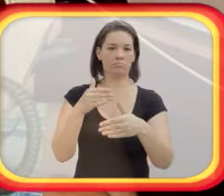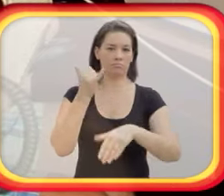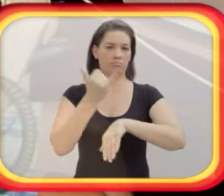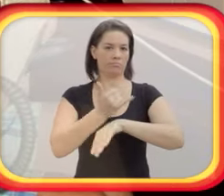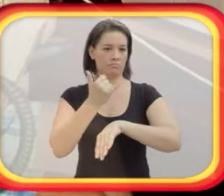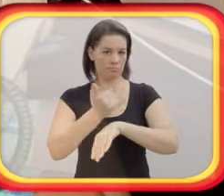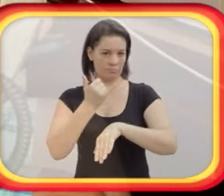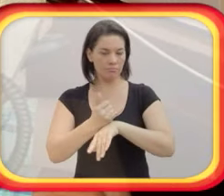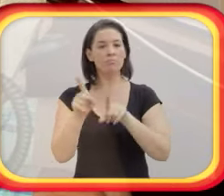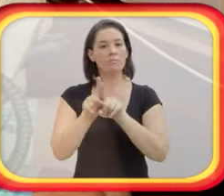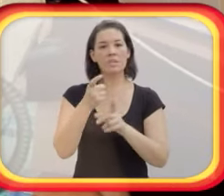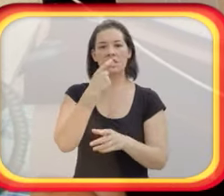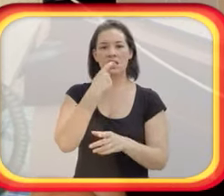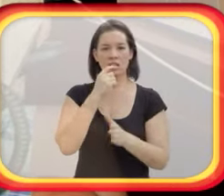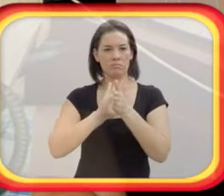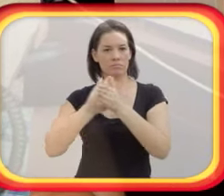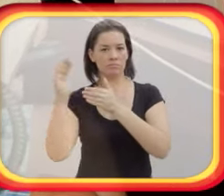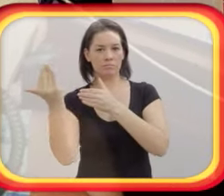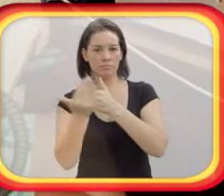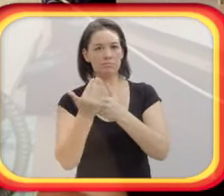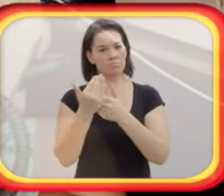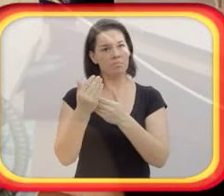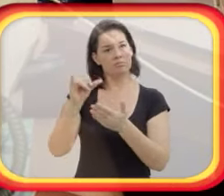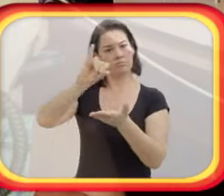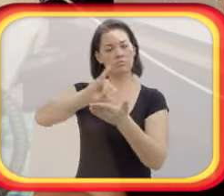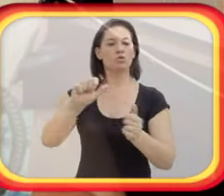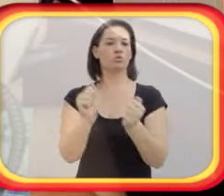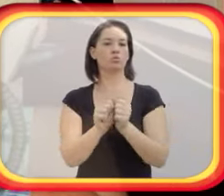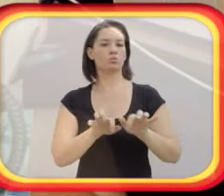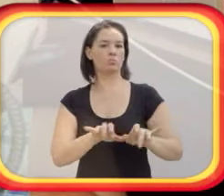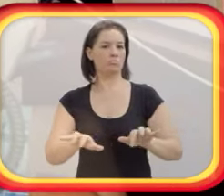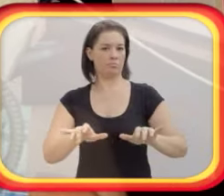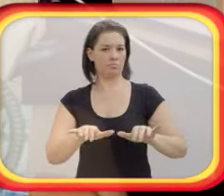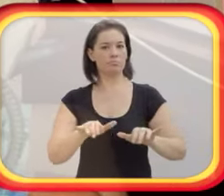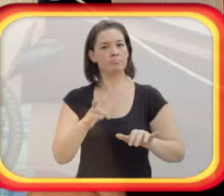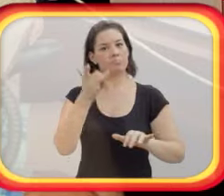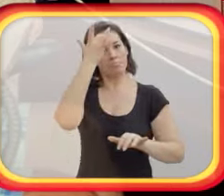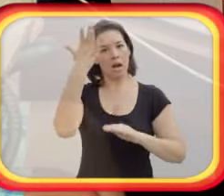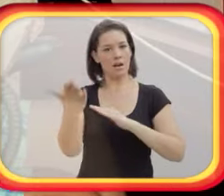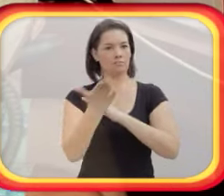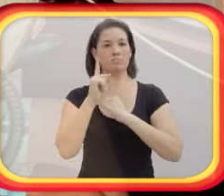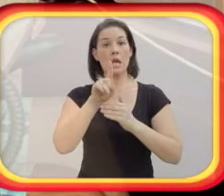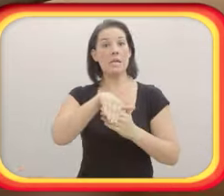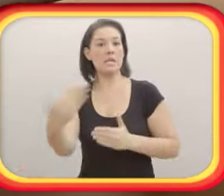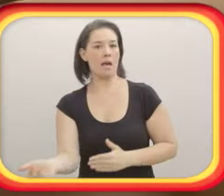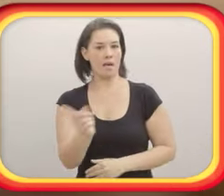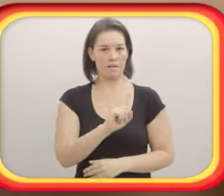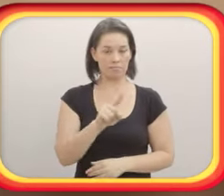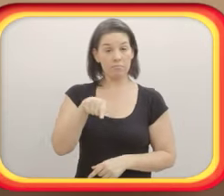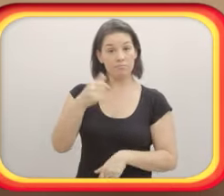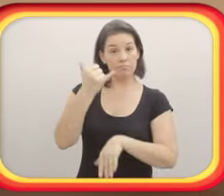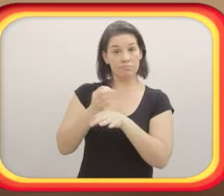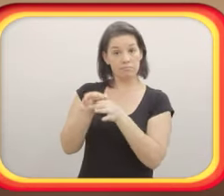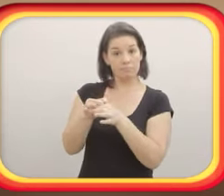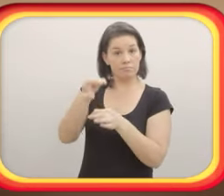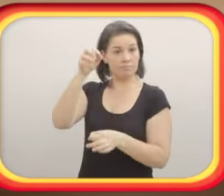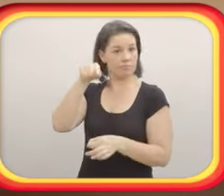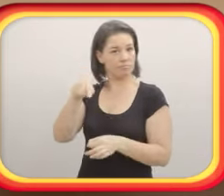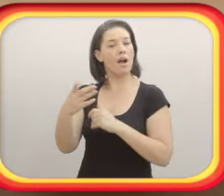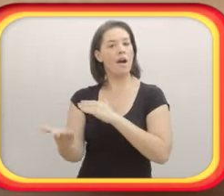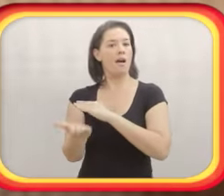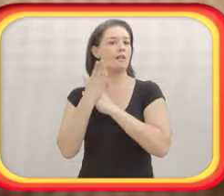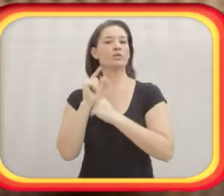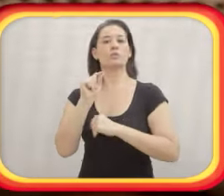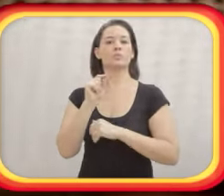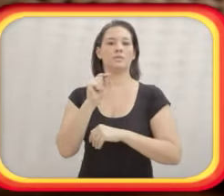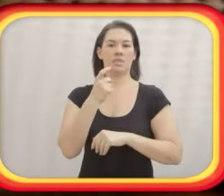uma caixa de papelão com plástico aderente para colocar o teclado, de maneira que ele não caia. Essa haste de alumínio, um suporte